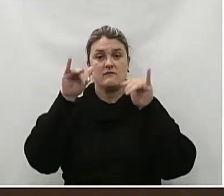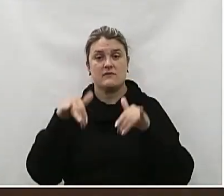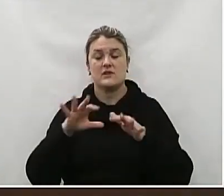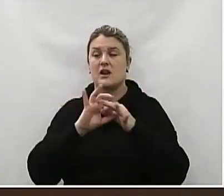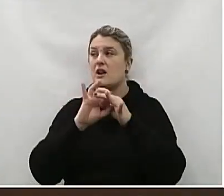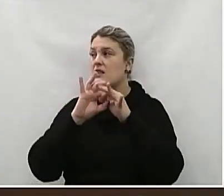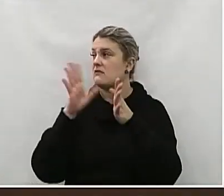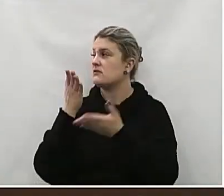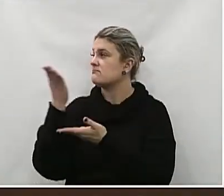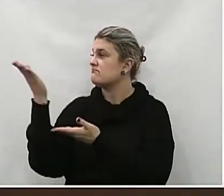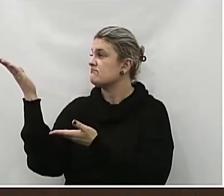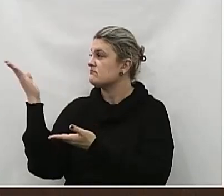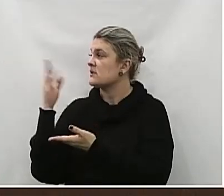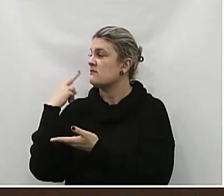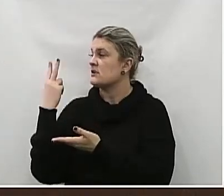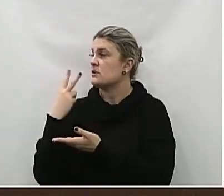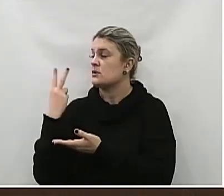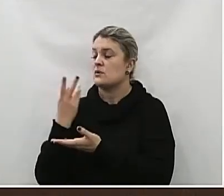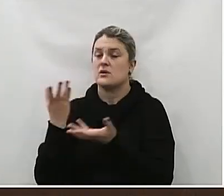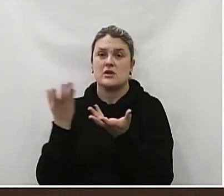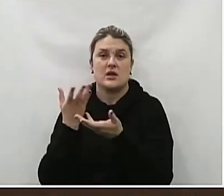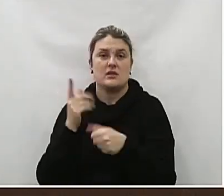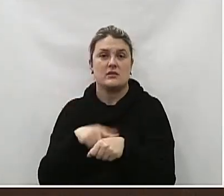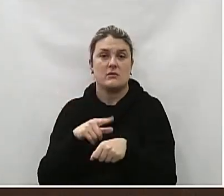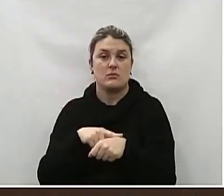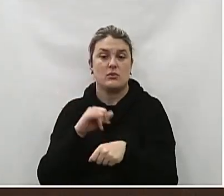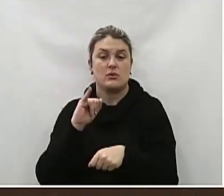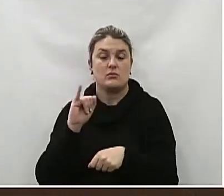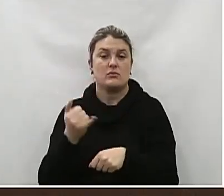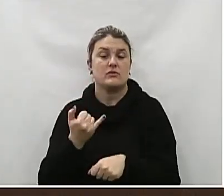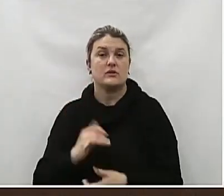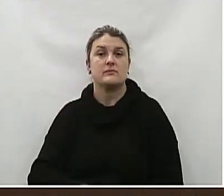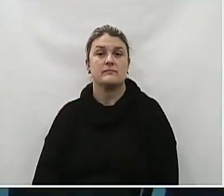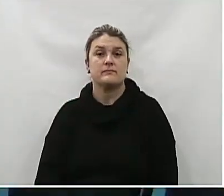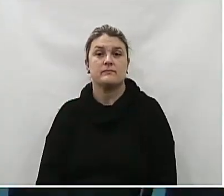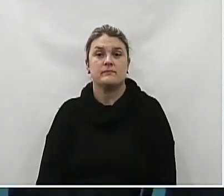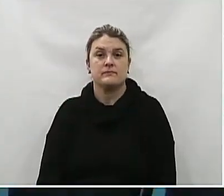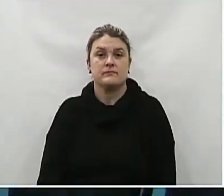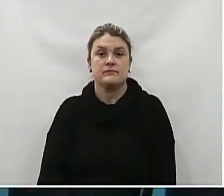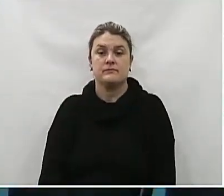dia Deixo livre a palavra As nobres colegas Para que desejarem Dela fazer uso